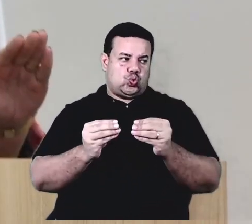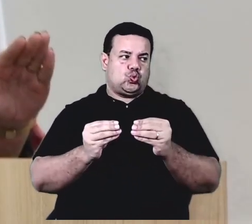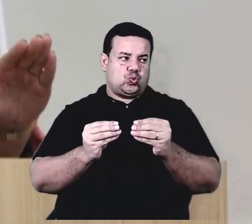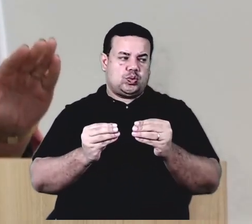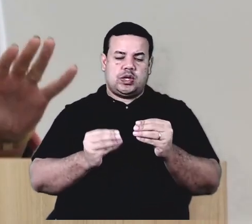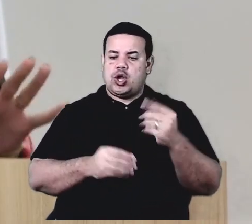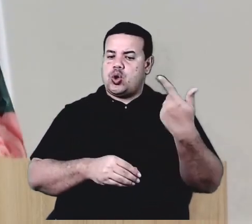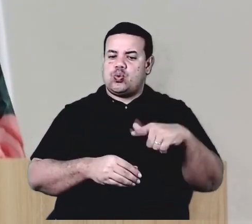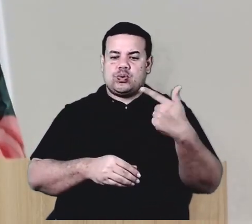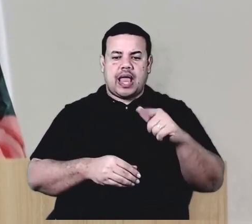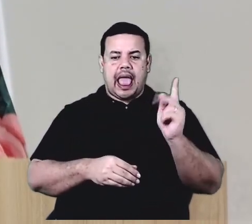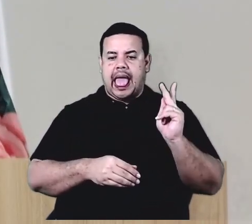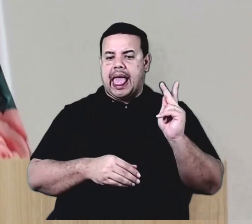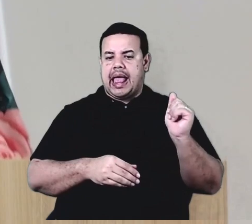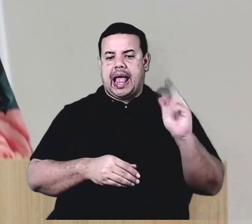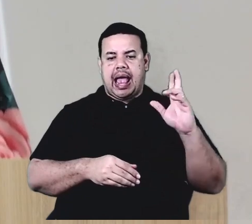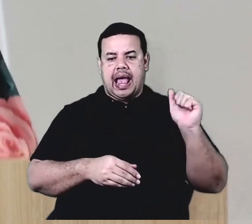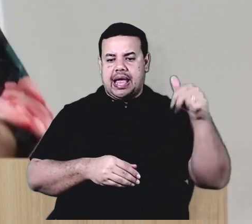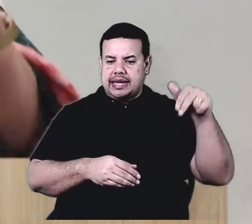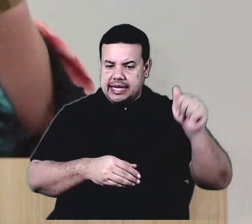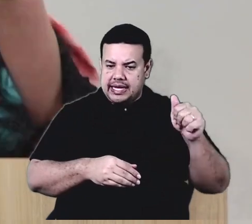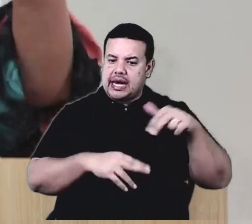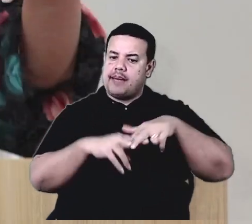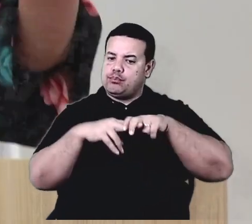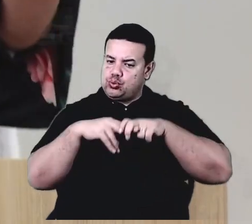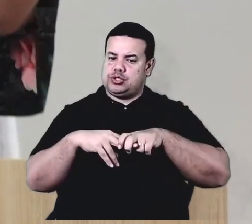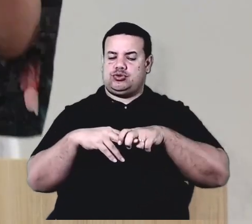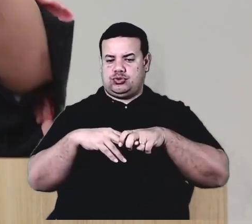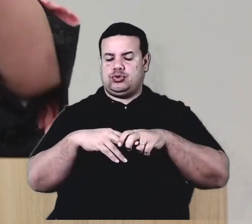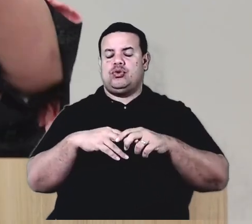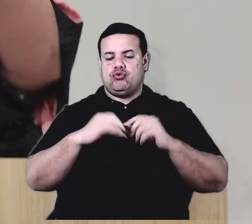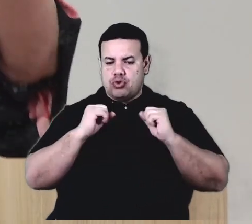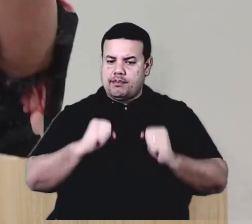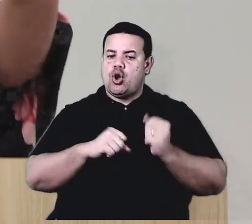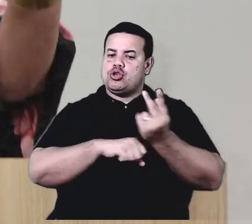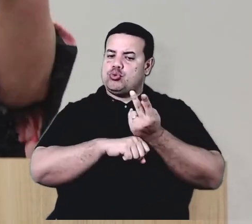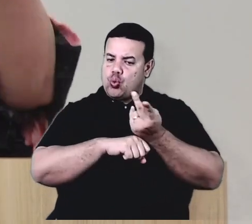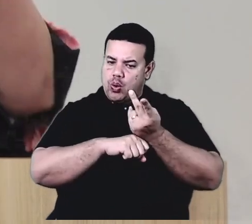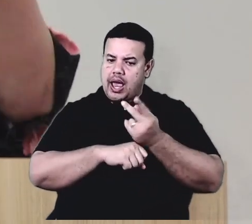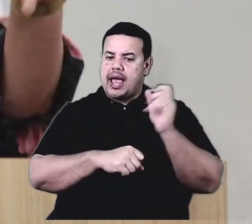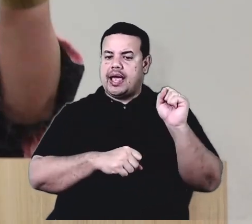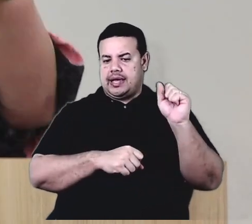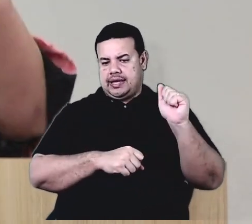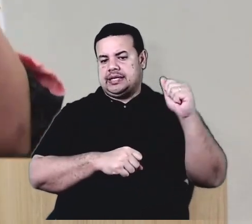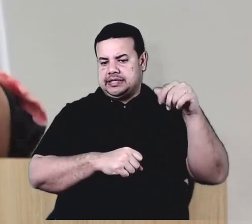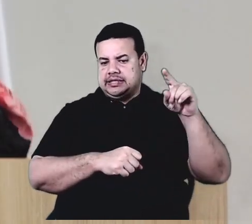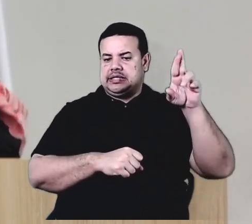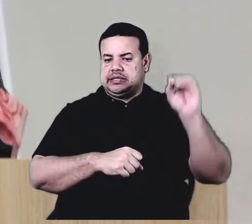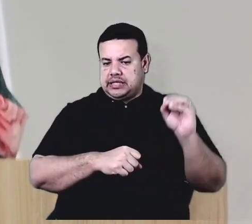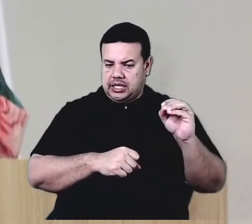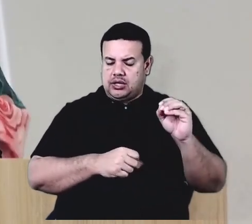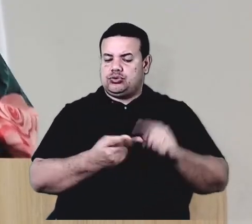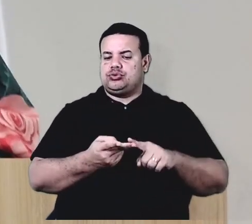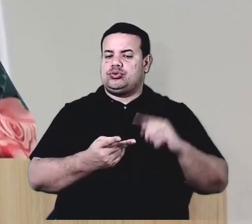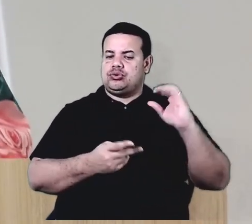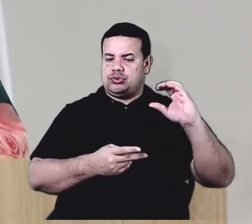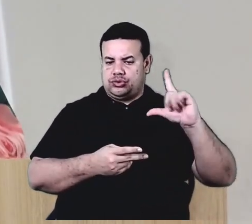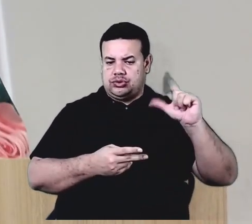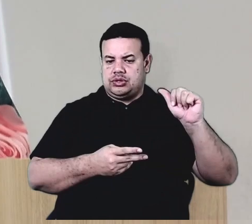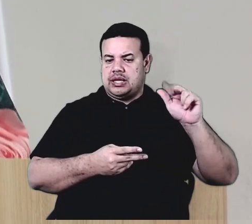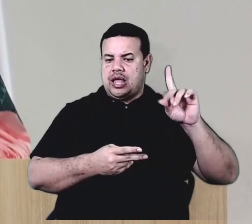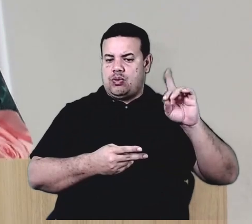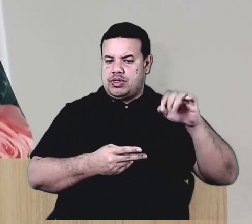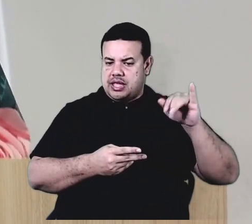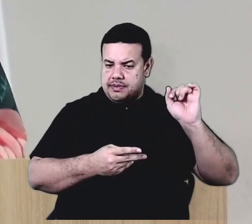Karina é para isso. Não. Você pode procurar o Sandrinho, pode procurar qualquer vereador, Claudemir, para falar sobre os